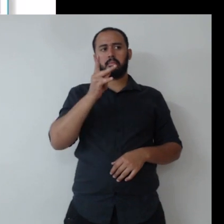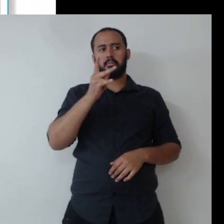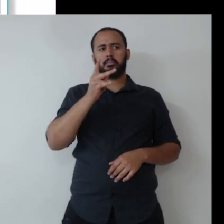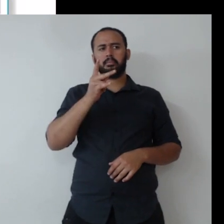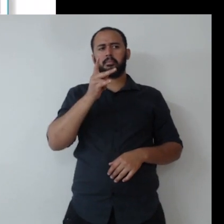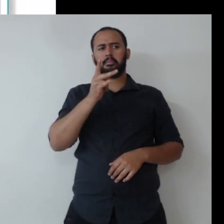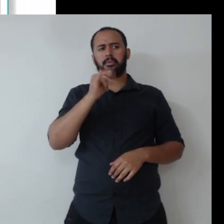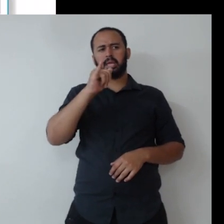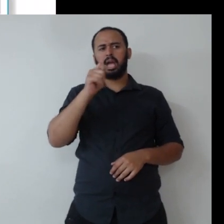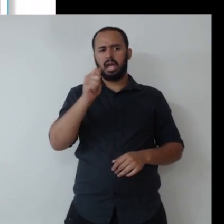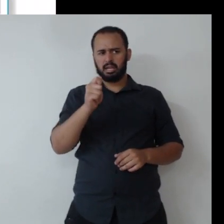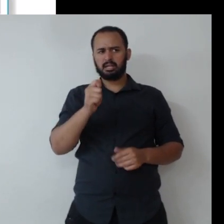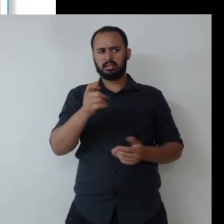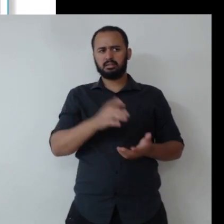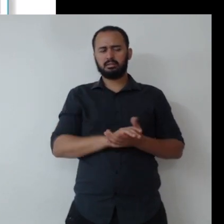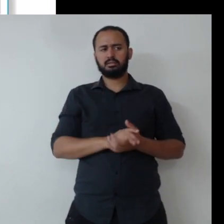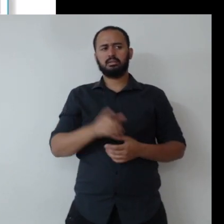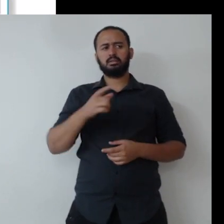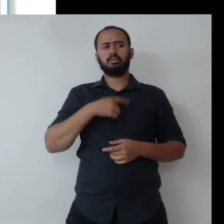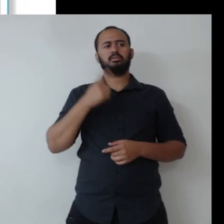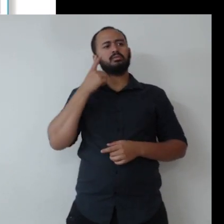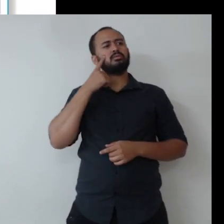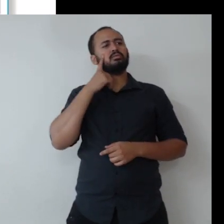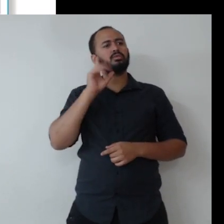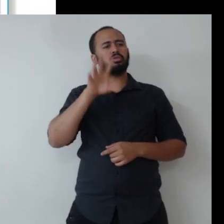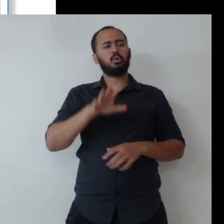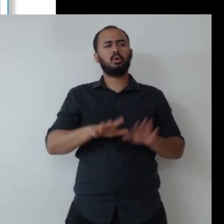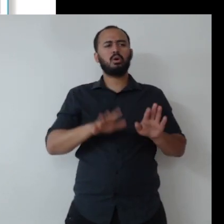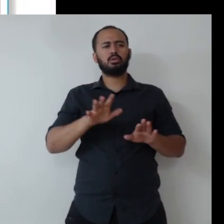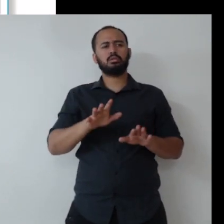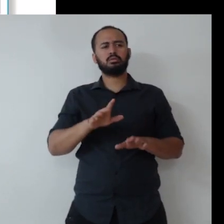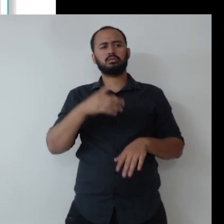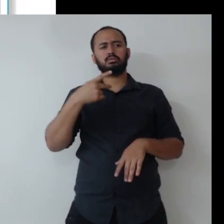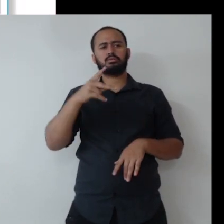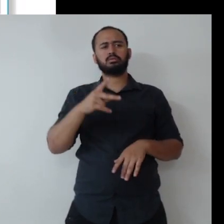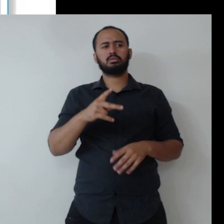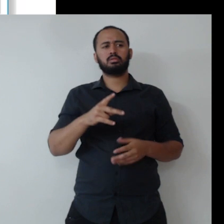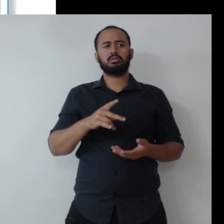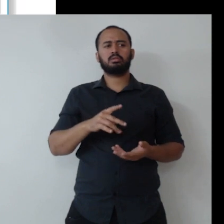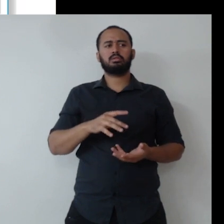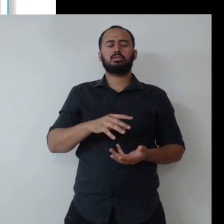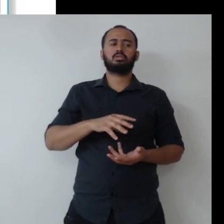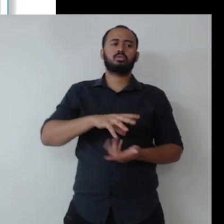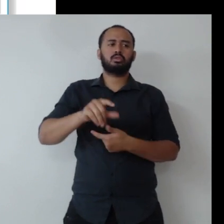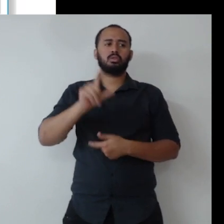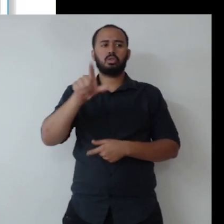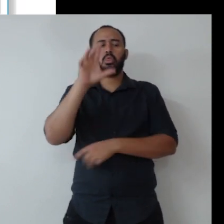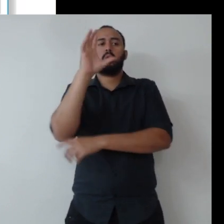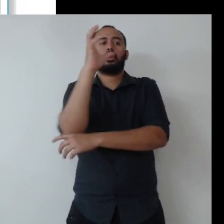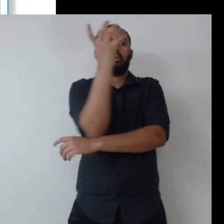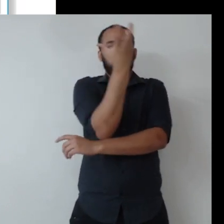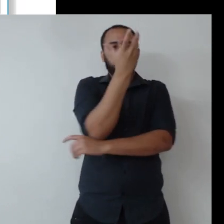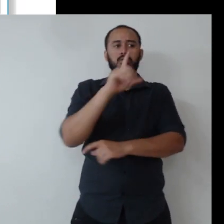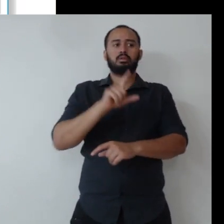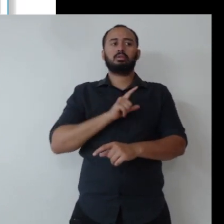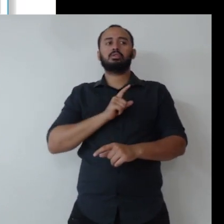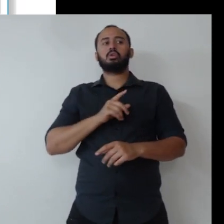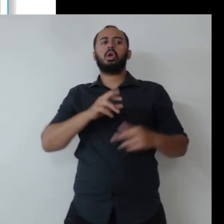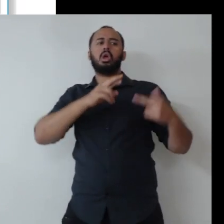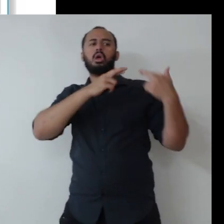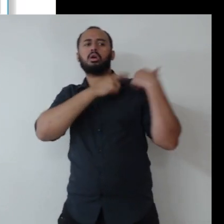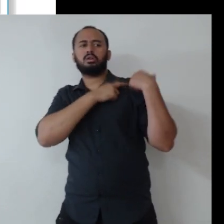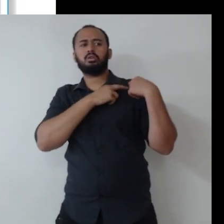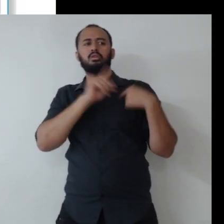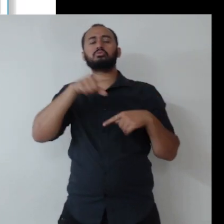fica muito mais fácil, você coloca lá a dimensão que você quer ver, quais são as ações da dimensão ambiental, clicou ali, tem lá as ações previstas, o